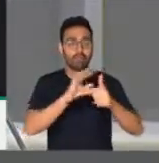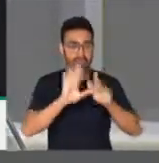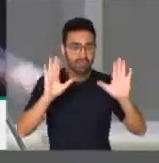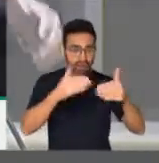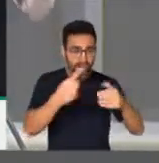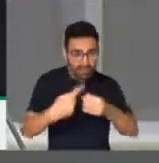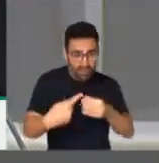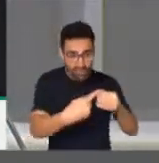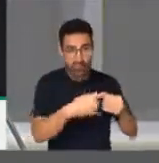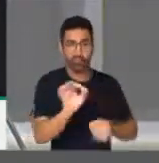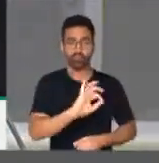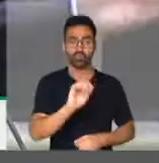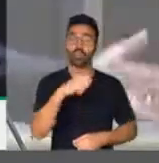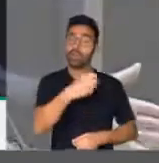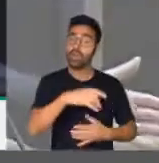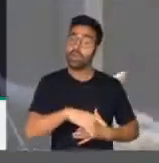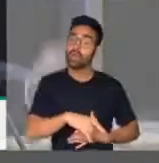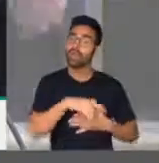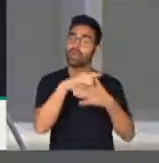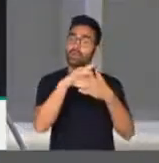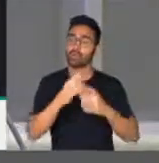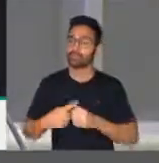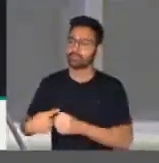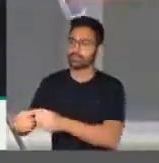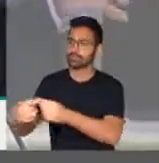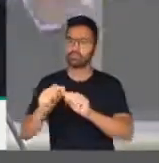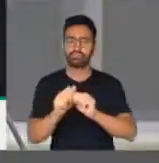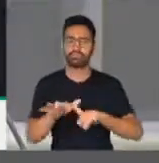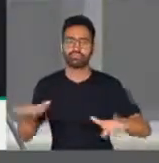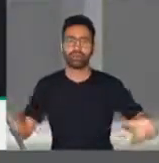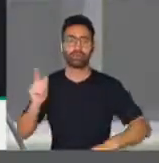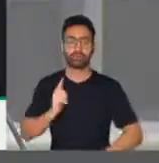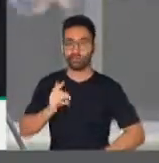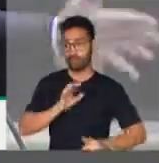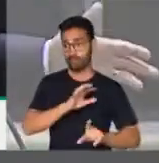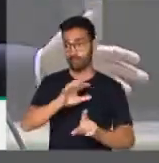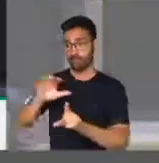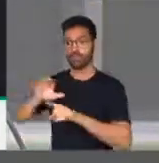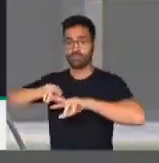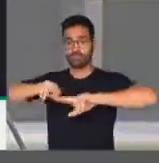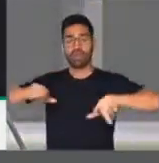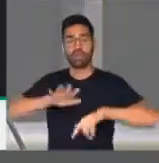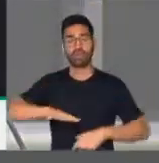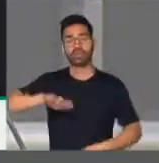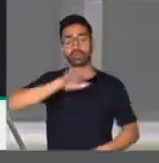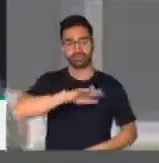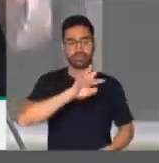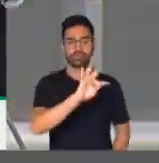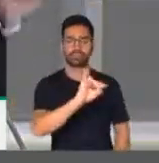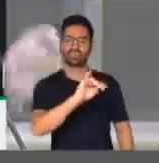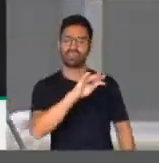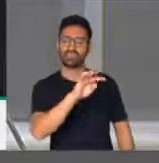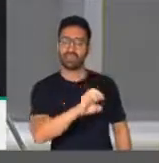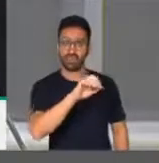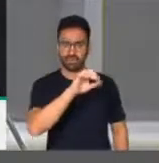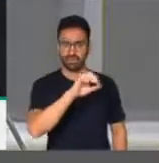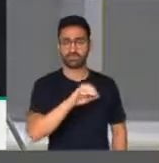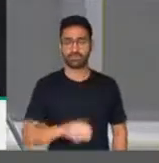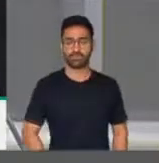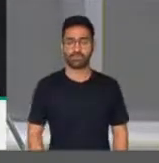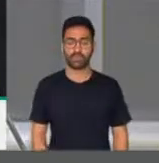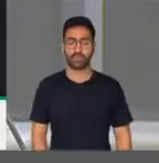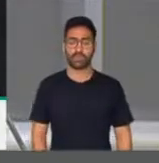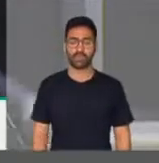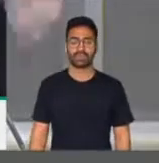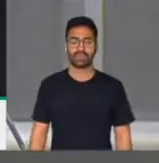Cruzes, é uma liderança que alcança a toda a região do Alto Tietê e é reconhecida em todo o Estado